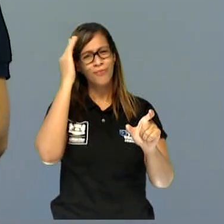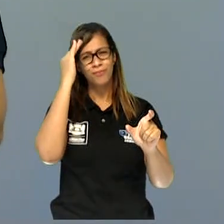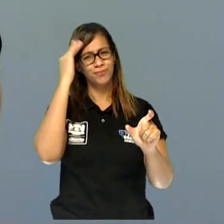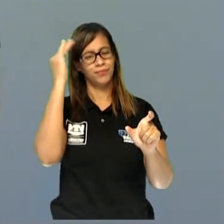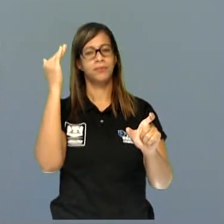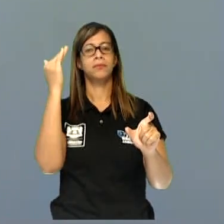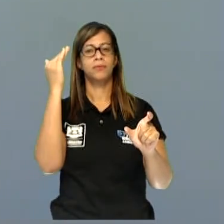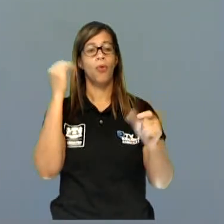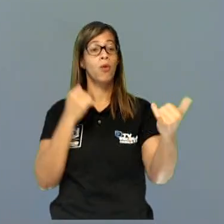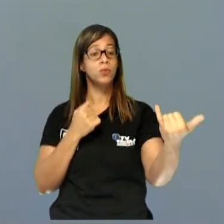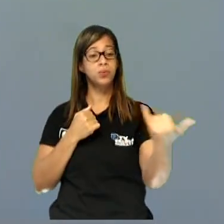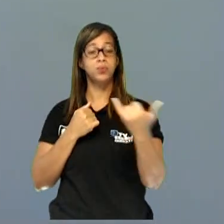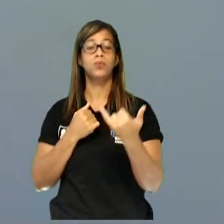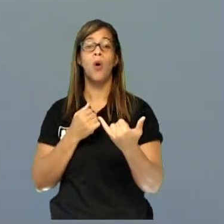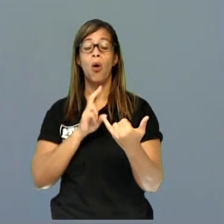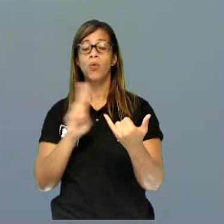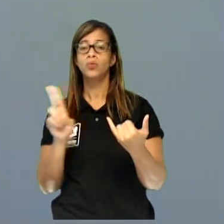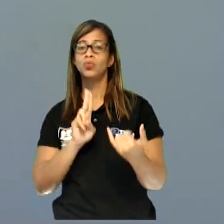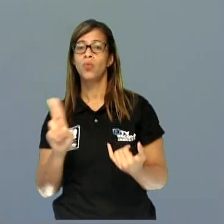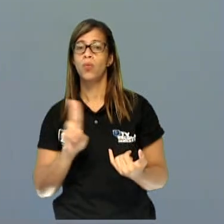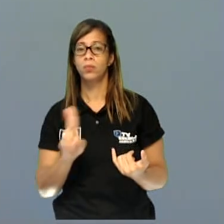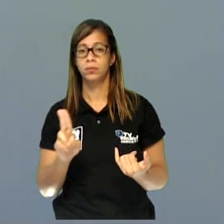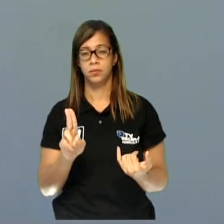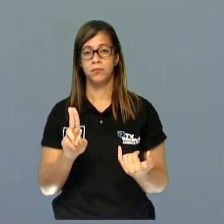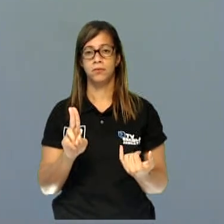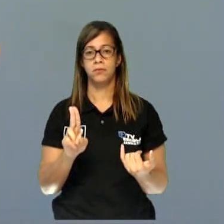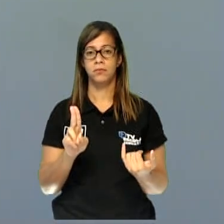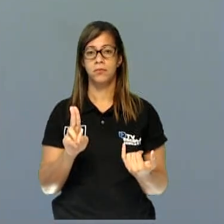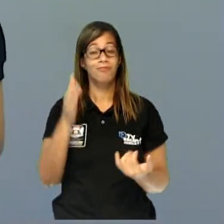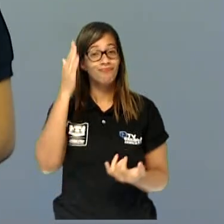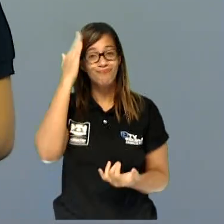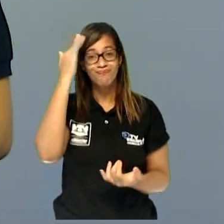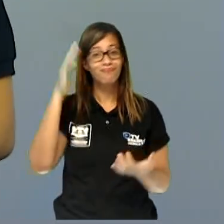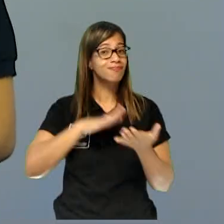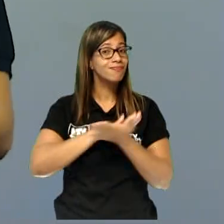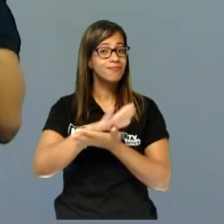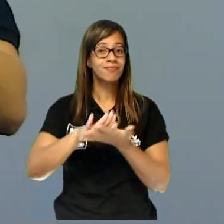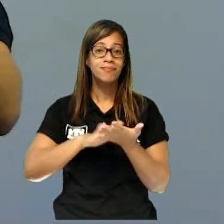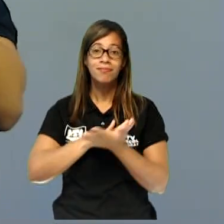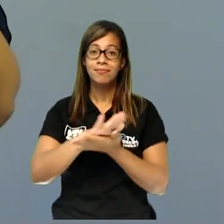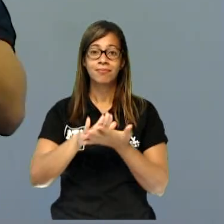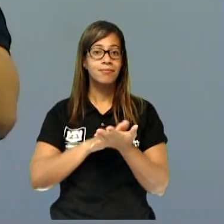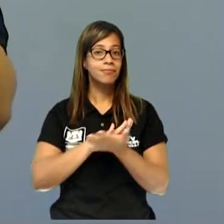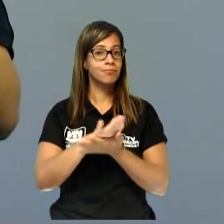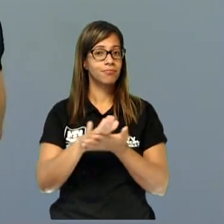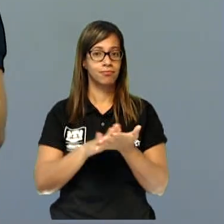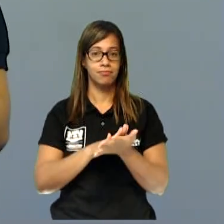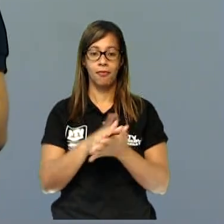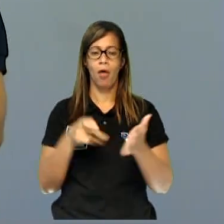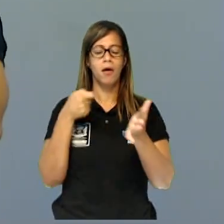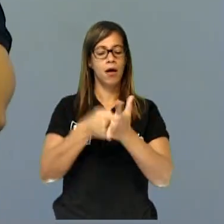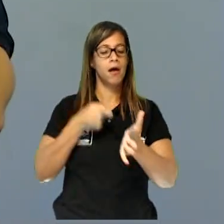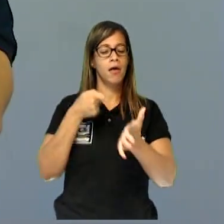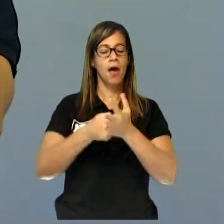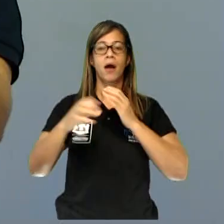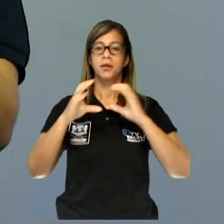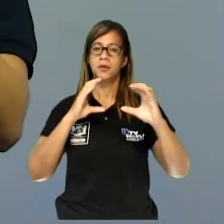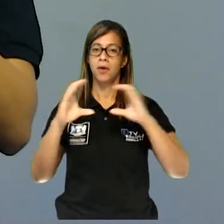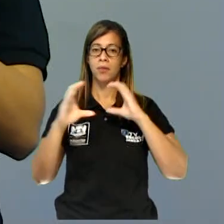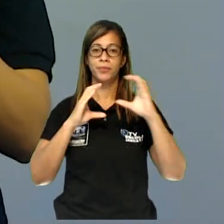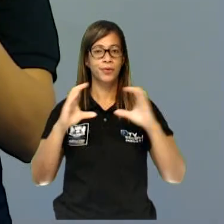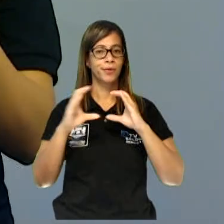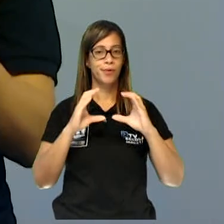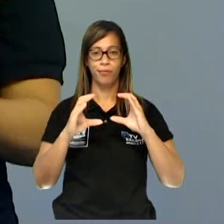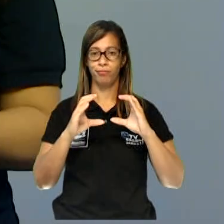dele, ele não consegue entender qual é o nome dela e eles ficam nessa dificuldade, ou seja, não há